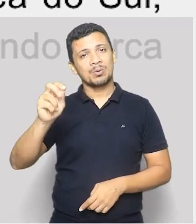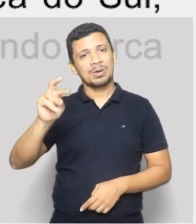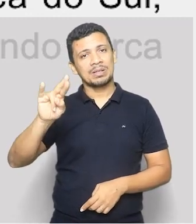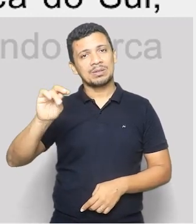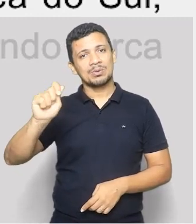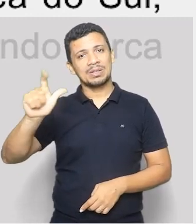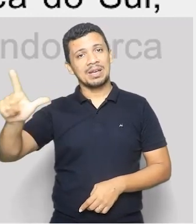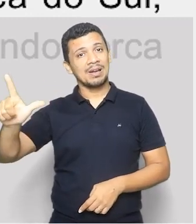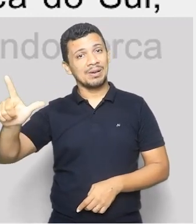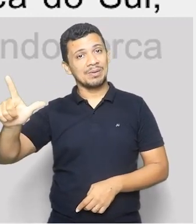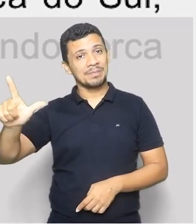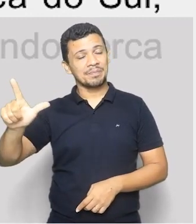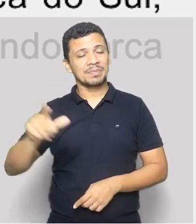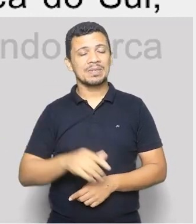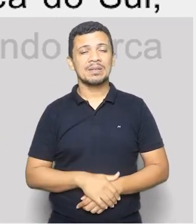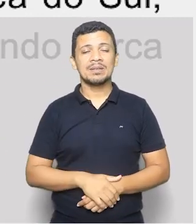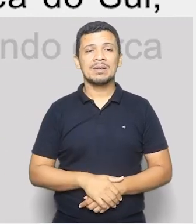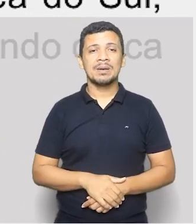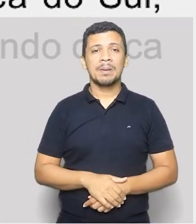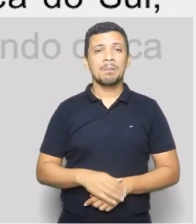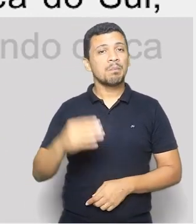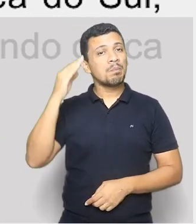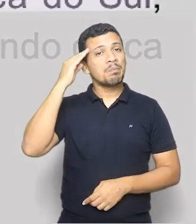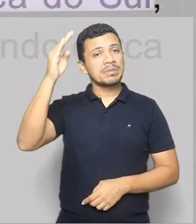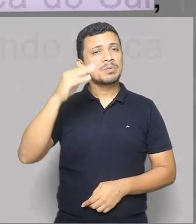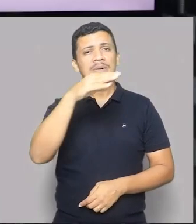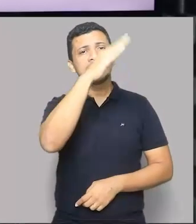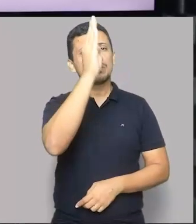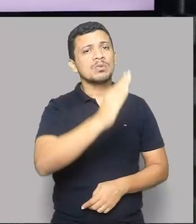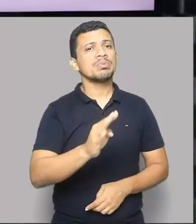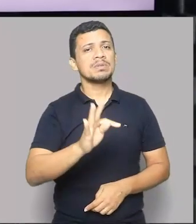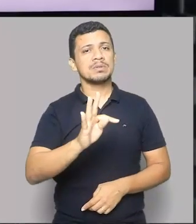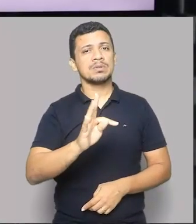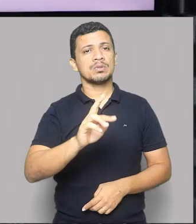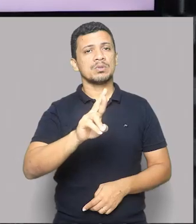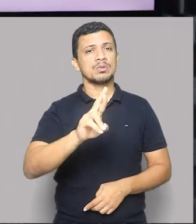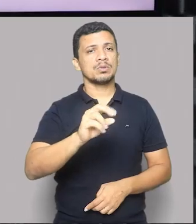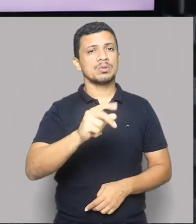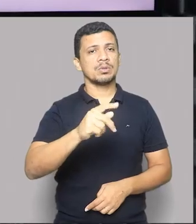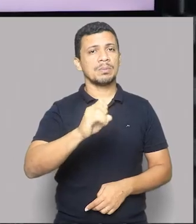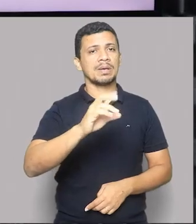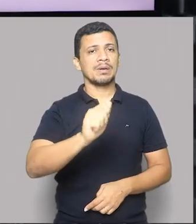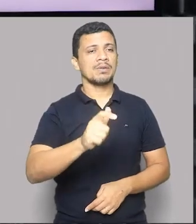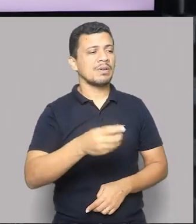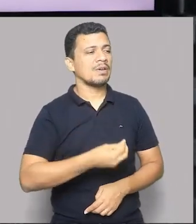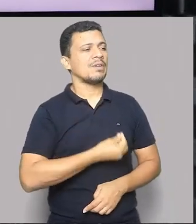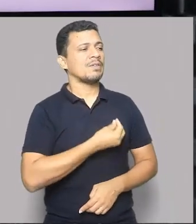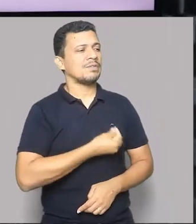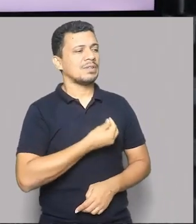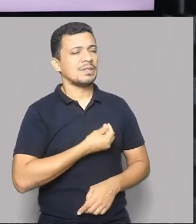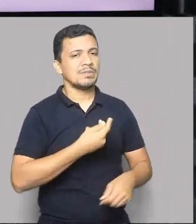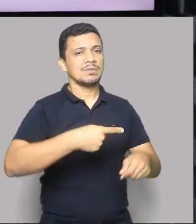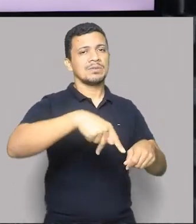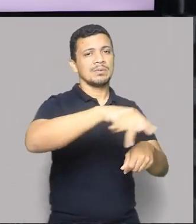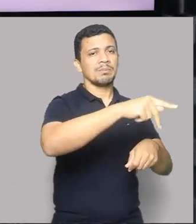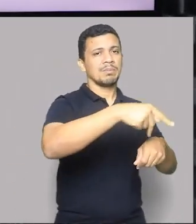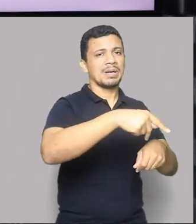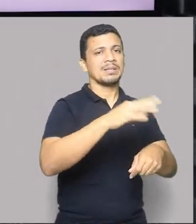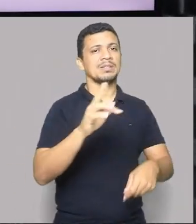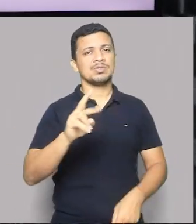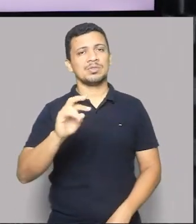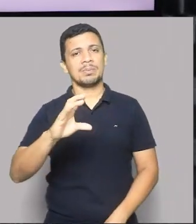Então vejam só. Clima que predomina no Brasil. Tropical. Lembre-se da música. Moro, tam, tam, num país